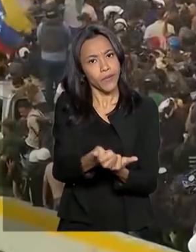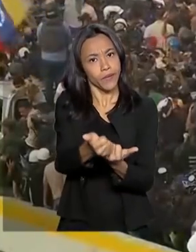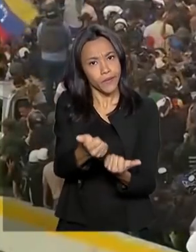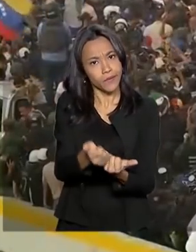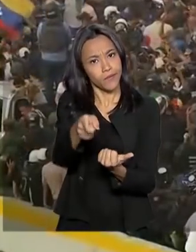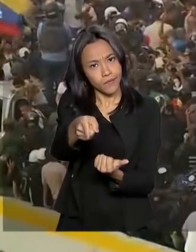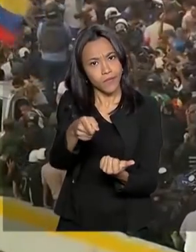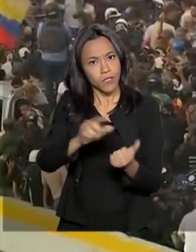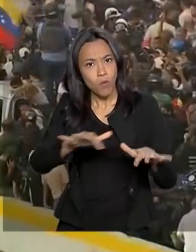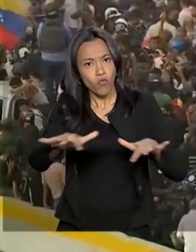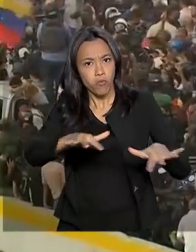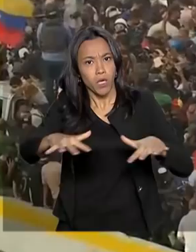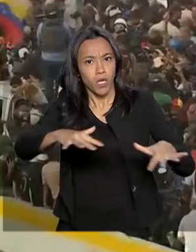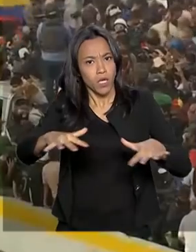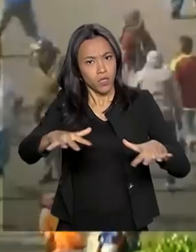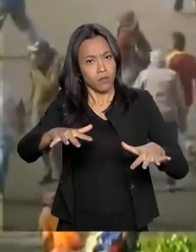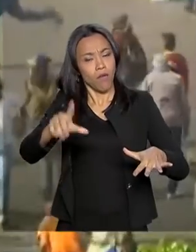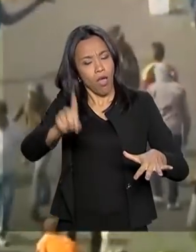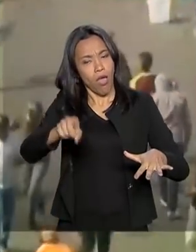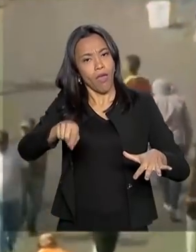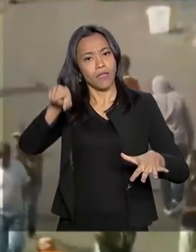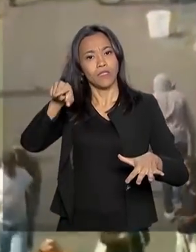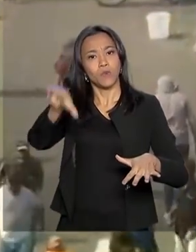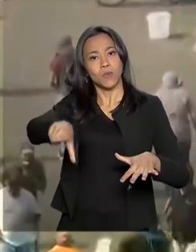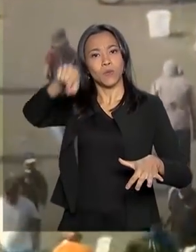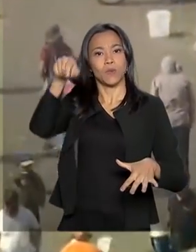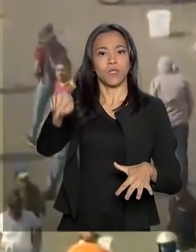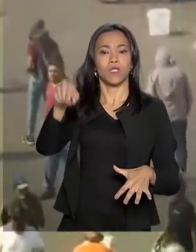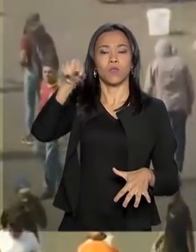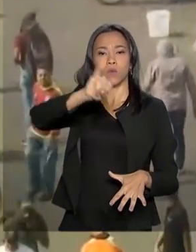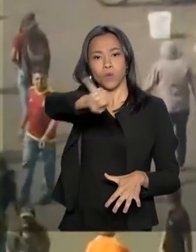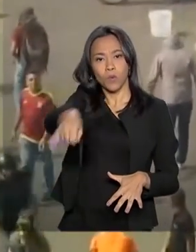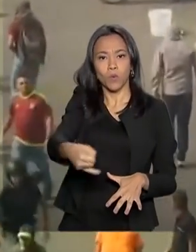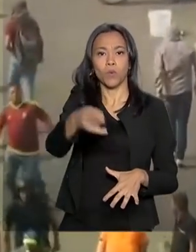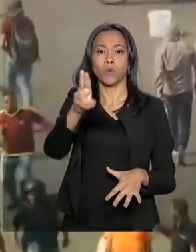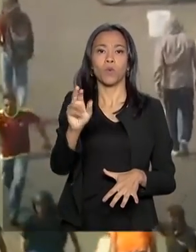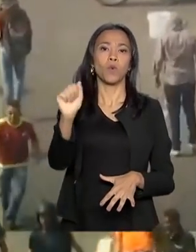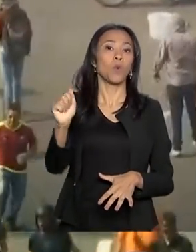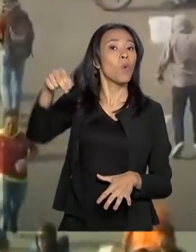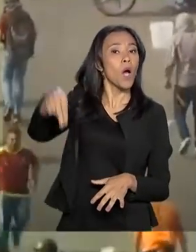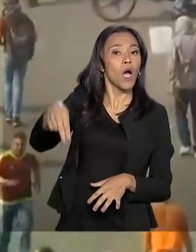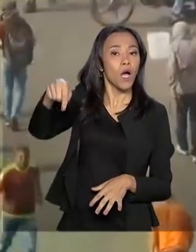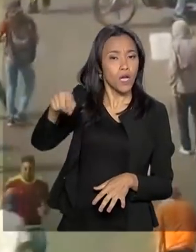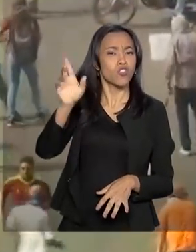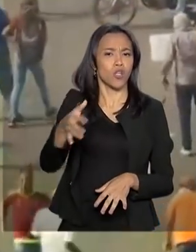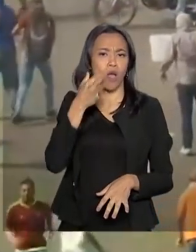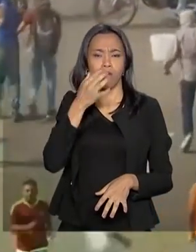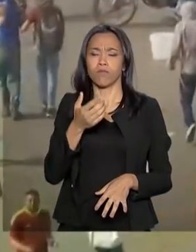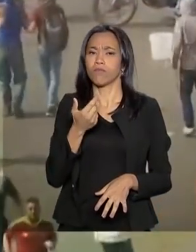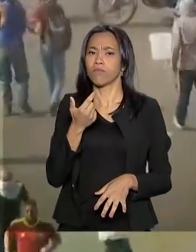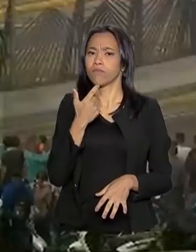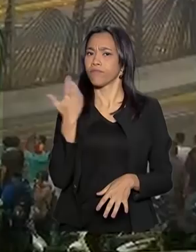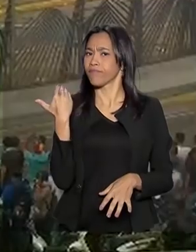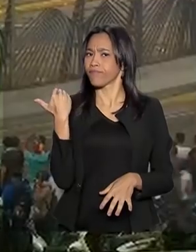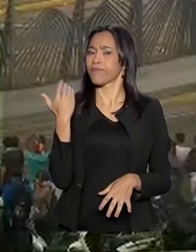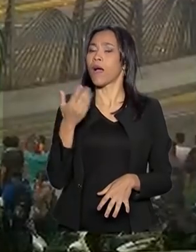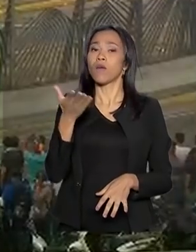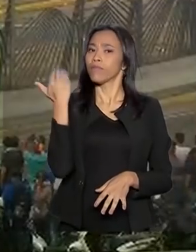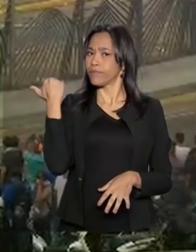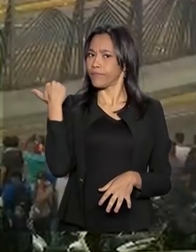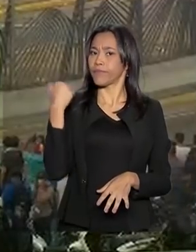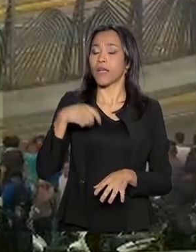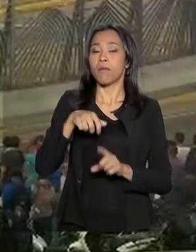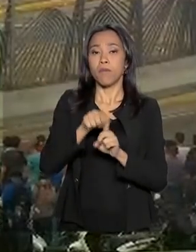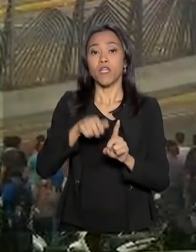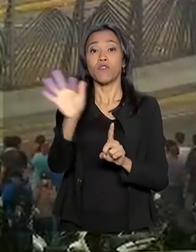na Venezuela em favor do presidente encarregado, Juan Guaidó. Juan Guaidó, inclusive, esteve aqui no Brasil em fevereiro deste ano,